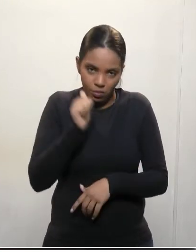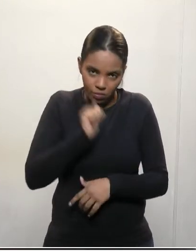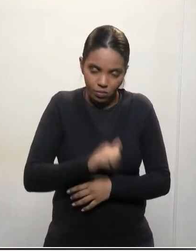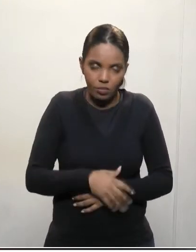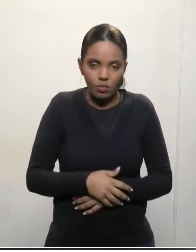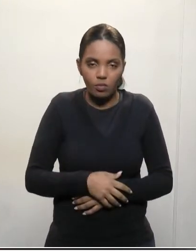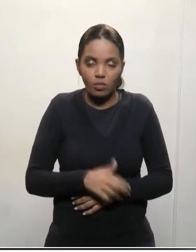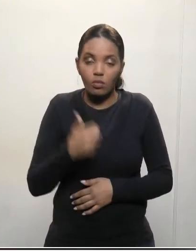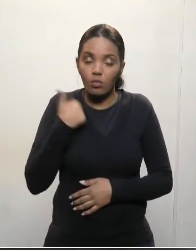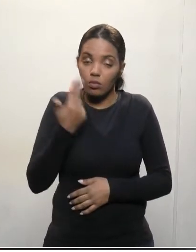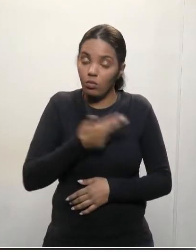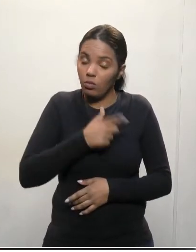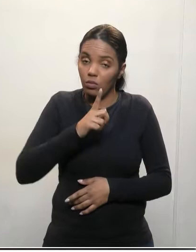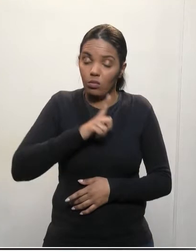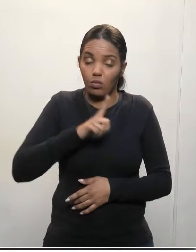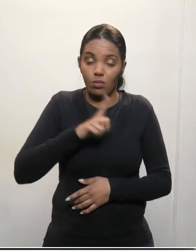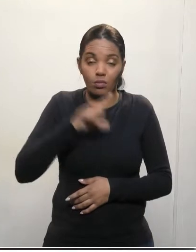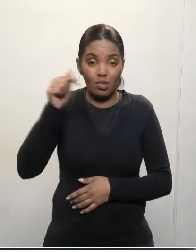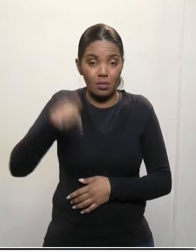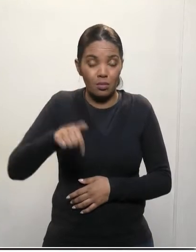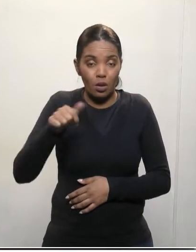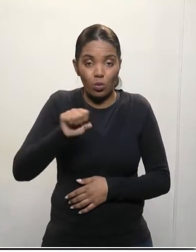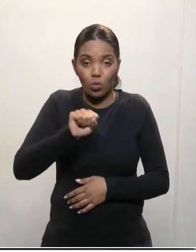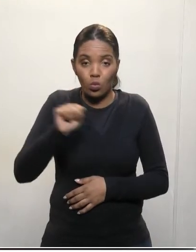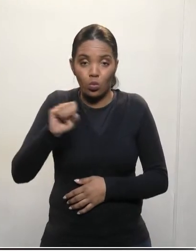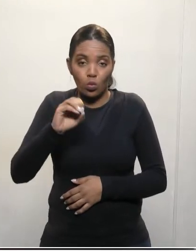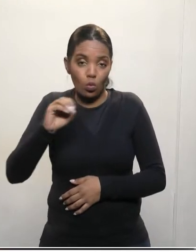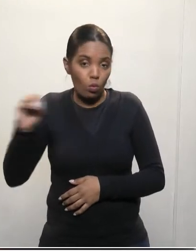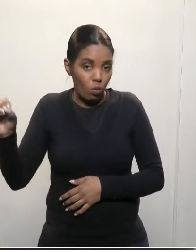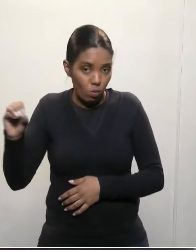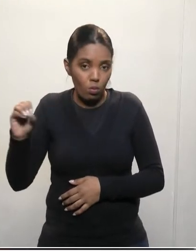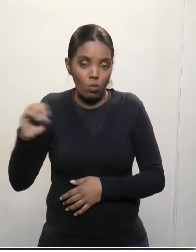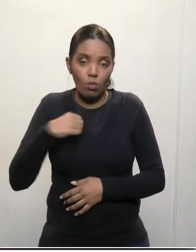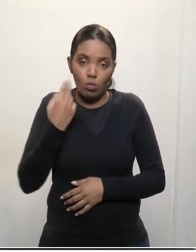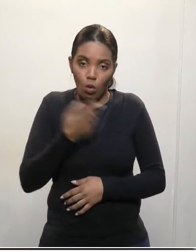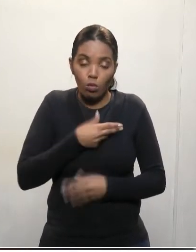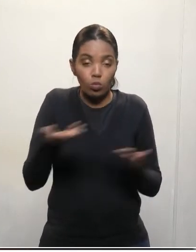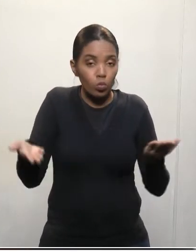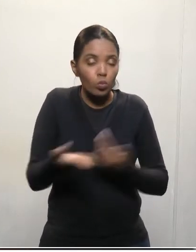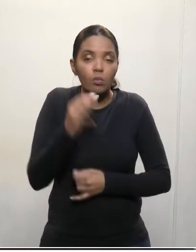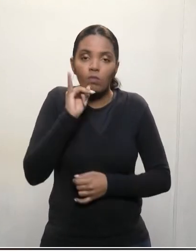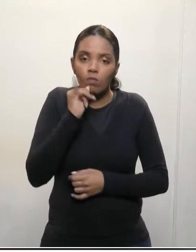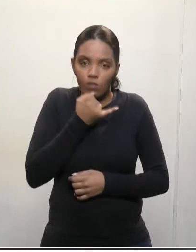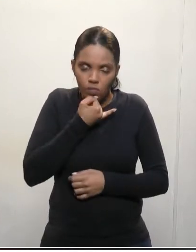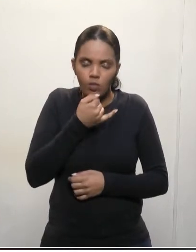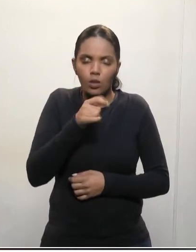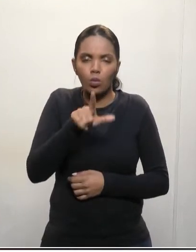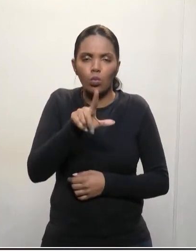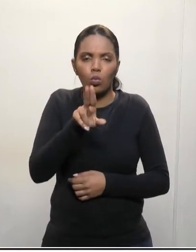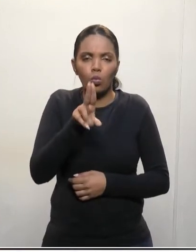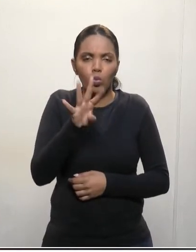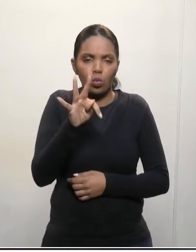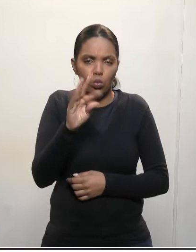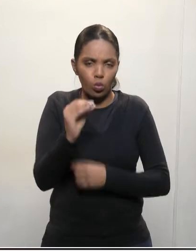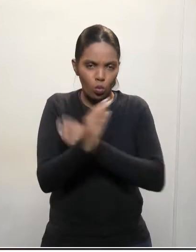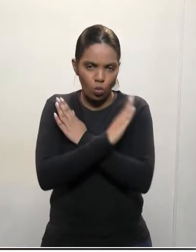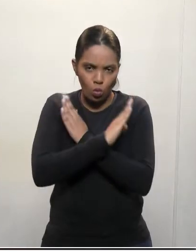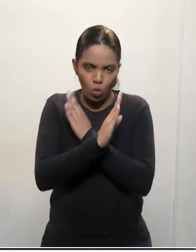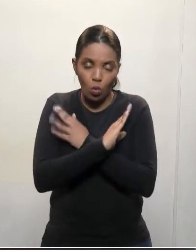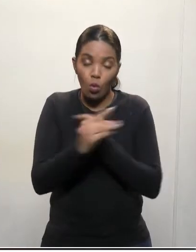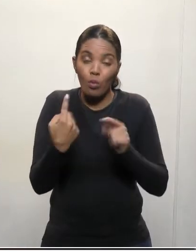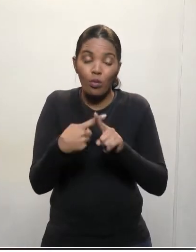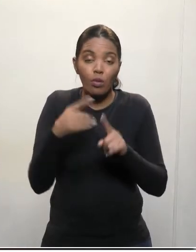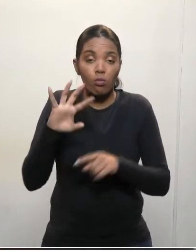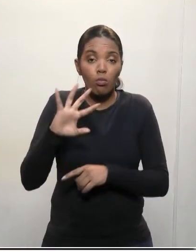tivemos aqui na região sudoeste, infelizmente, o sudoeste está de luto nesse momento, tivemos um crime párbaro que